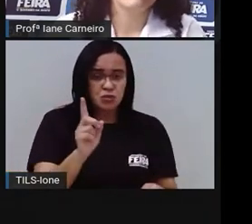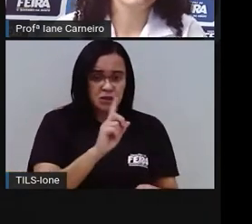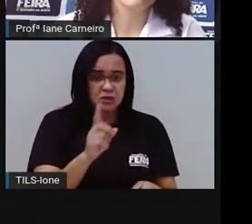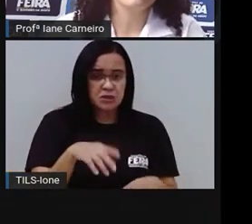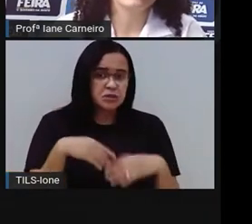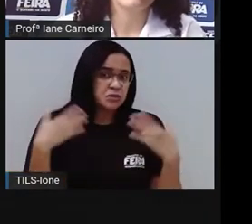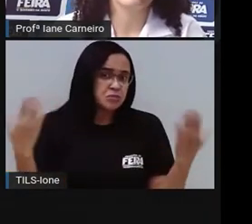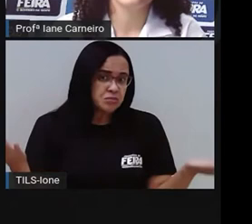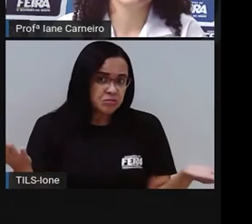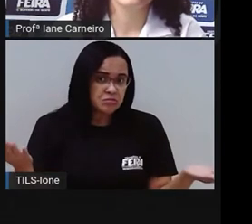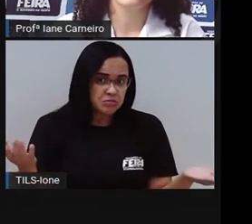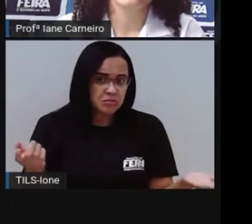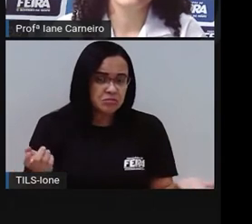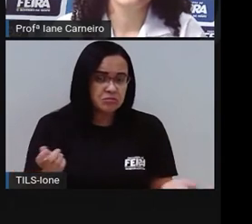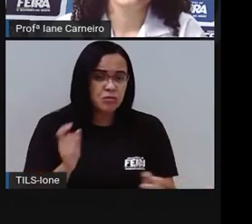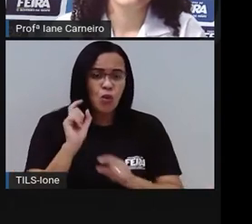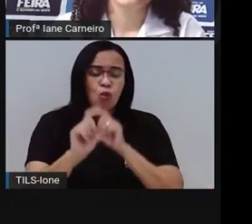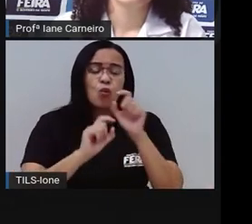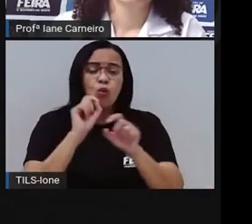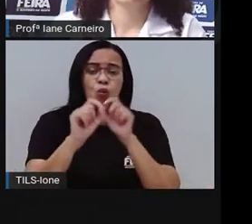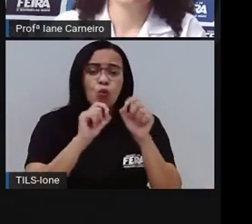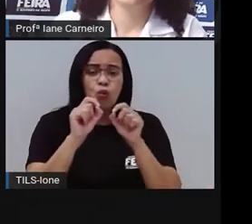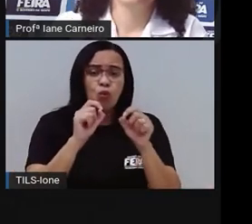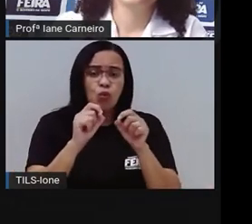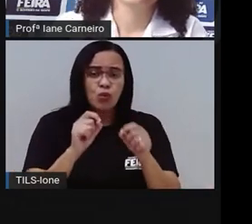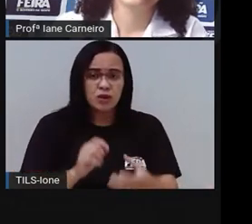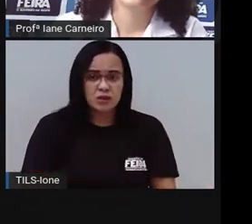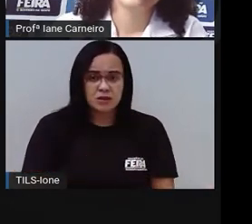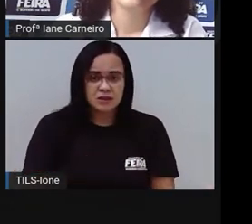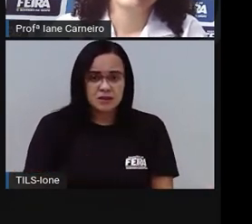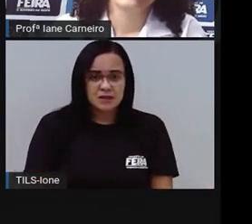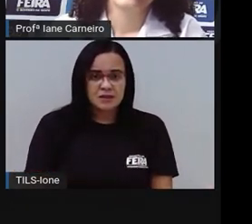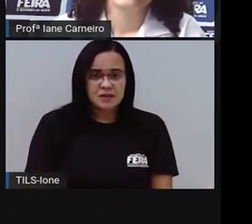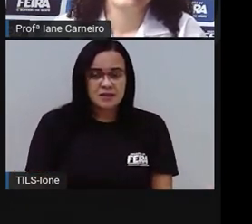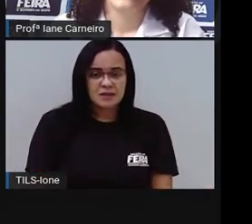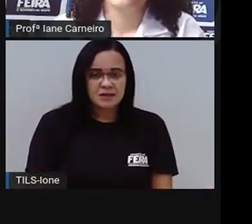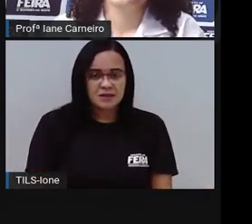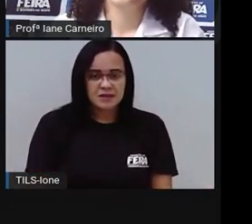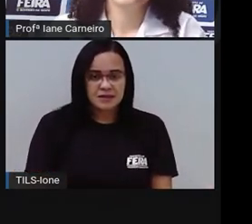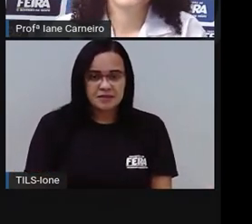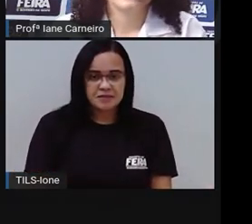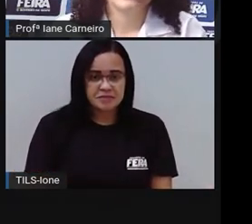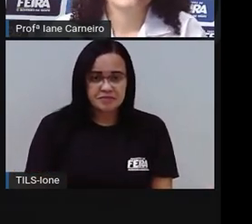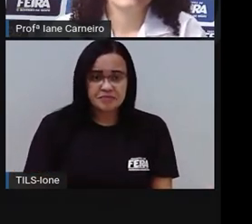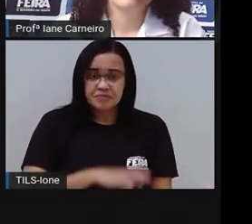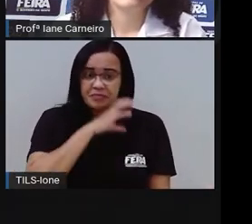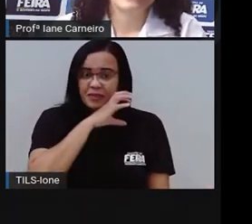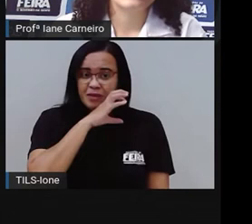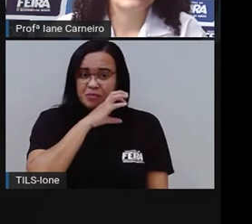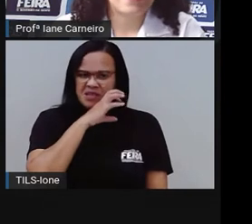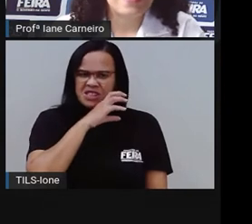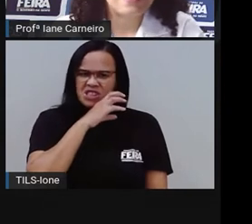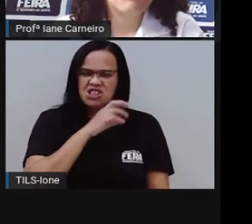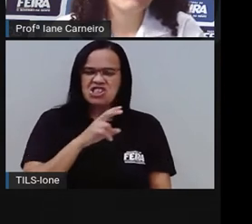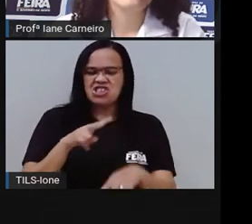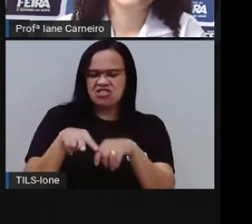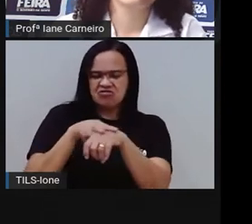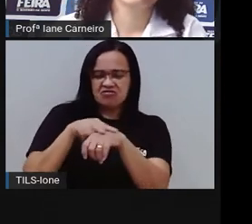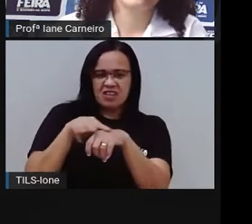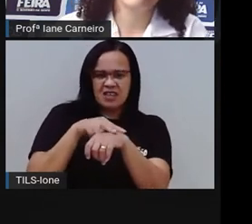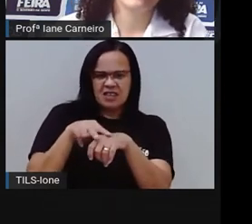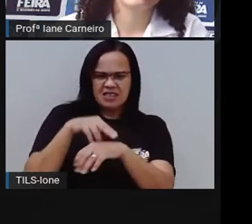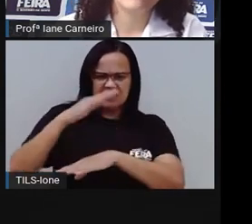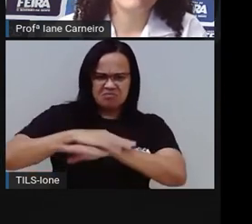Tem muita coisa que é verde, né? Mas não é planta. É um bichinho verde. Vamos pensar sapo.